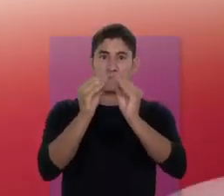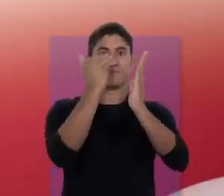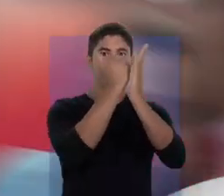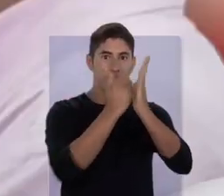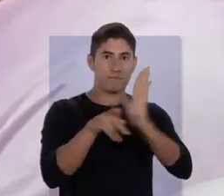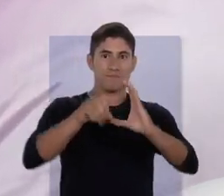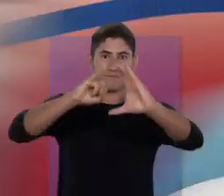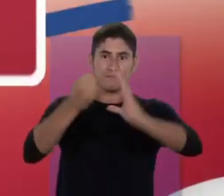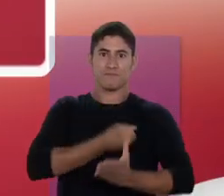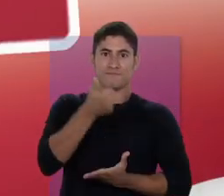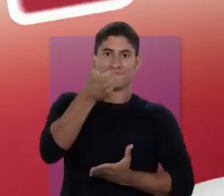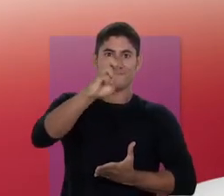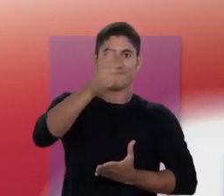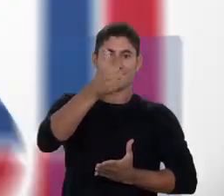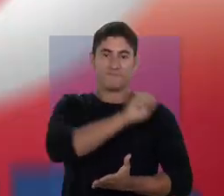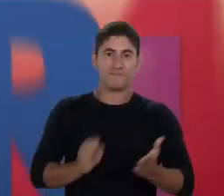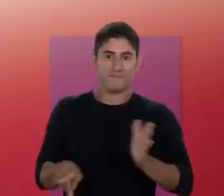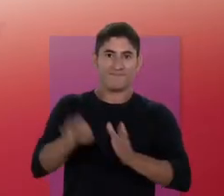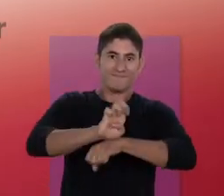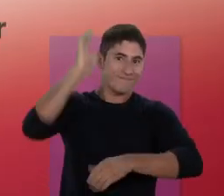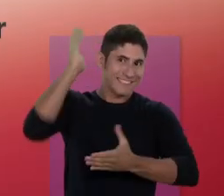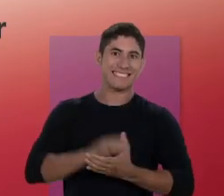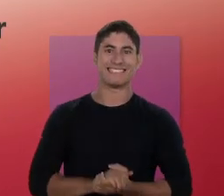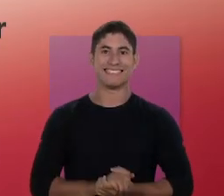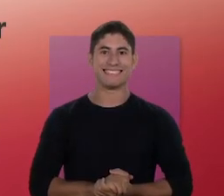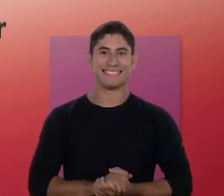Termina aqui o programa do Jader 151, o senador do Pará.